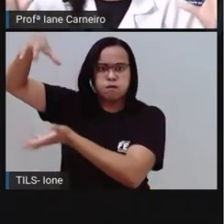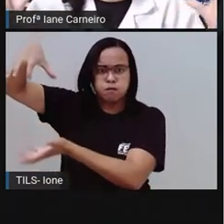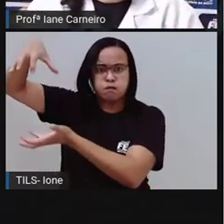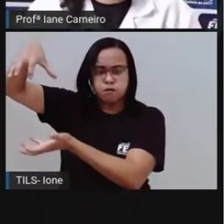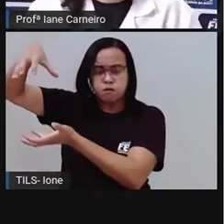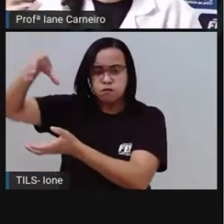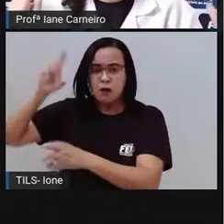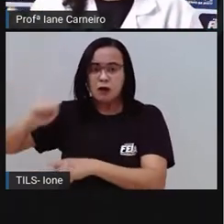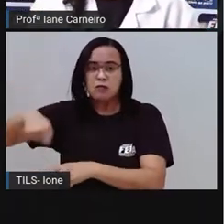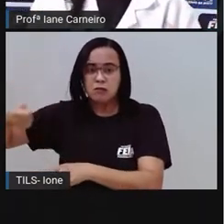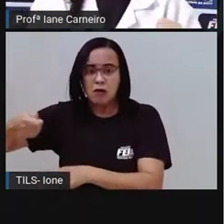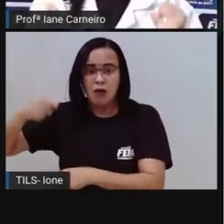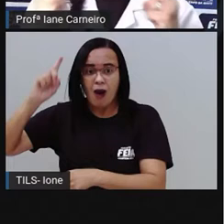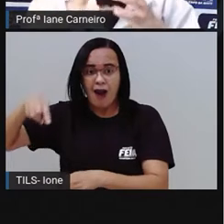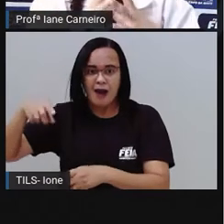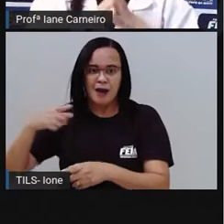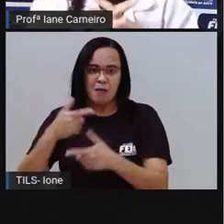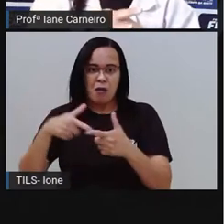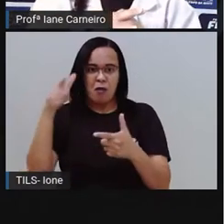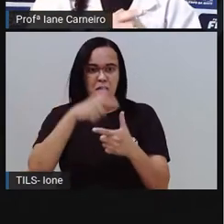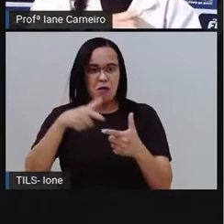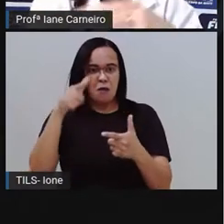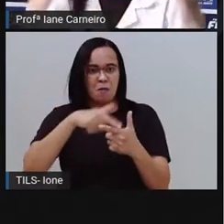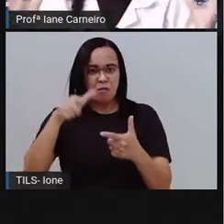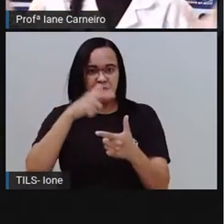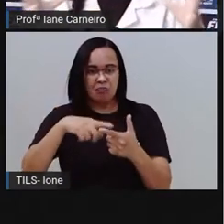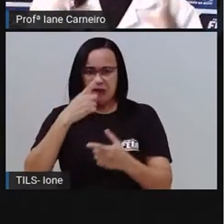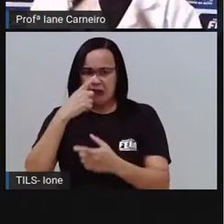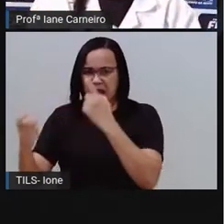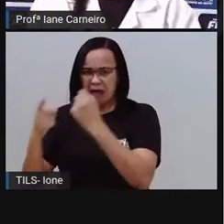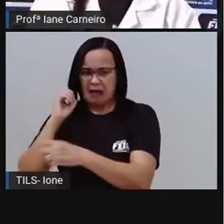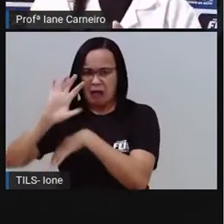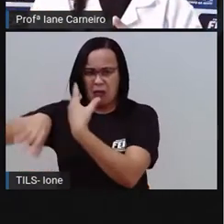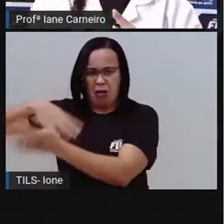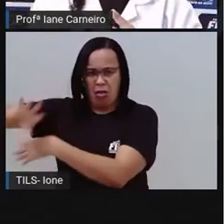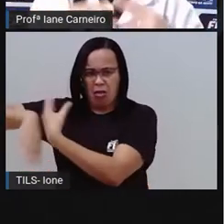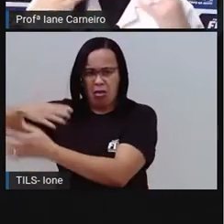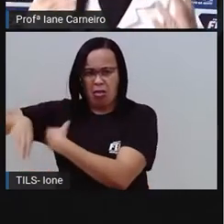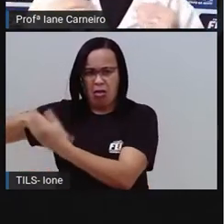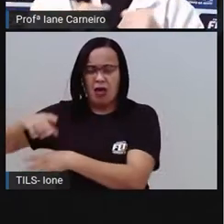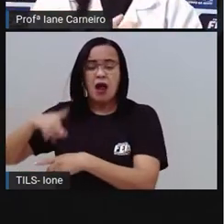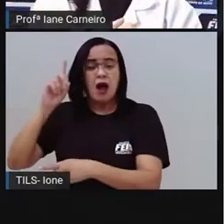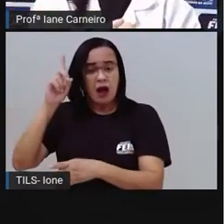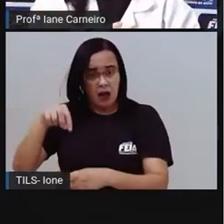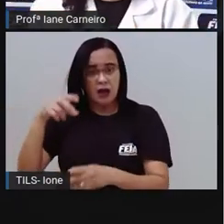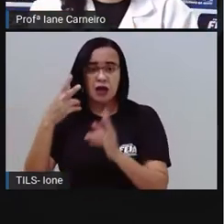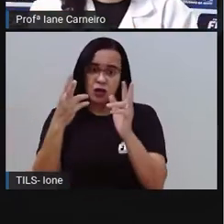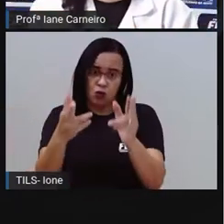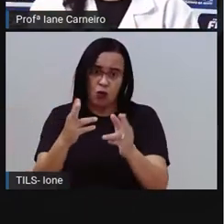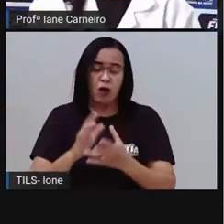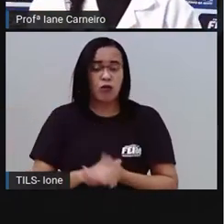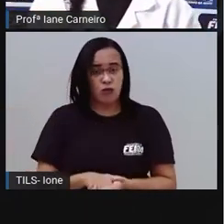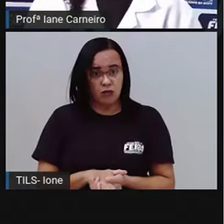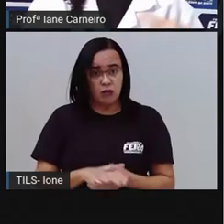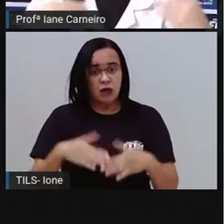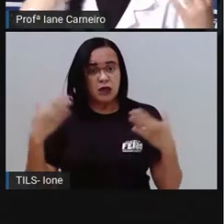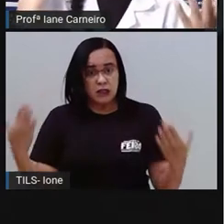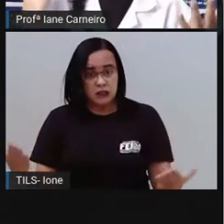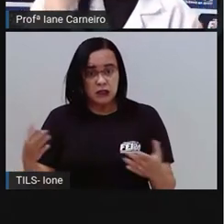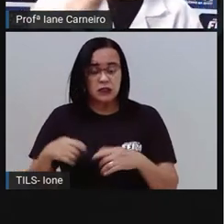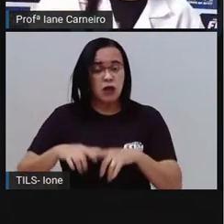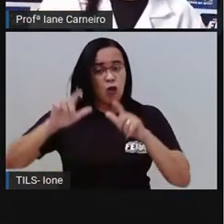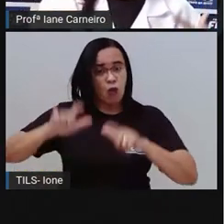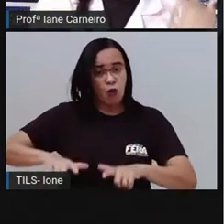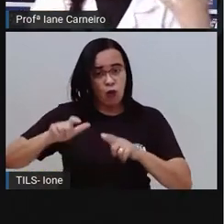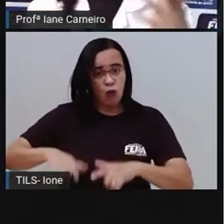problemão, né? Então, no bairro onde a Pró mora, acontecia muito isso, né? Das pessoas